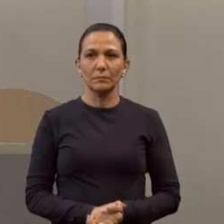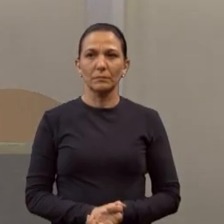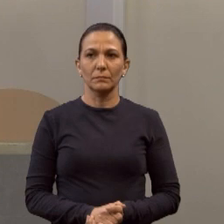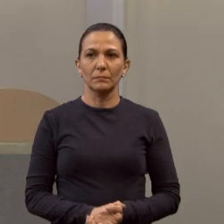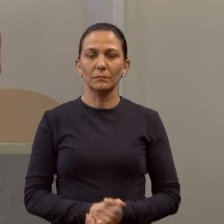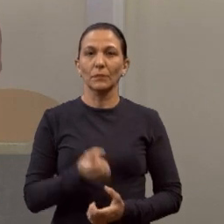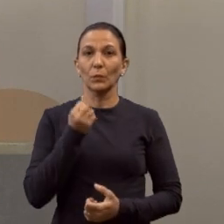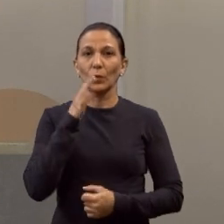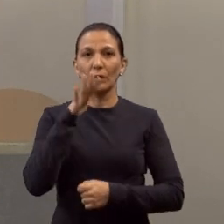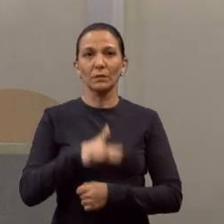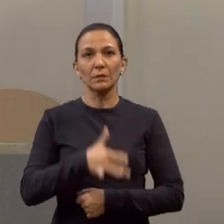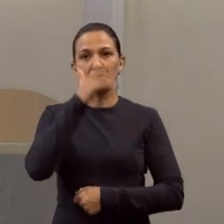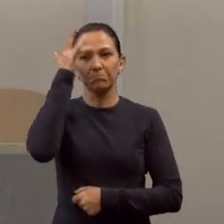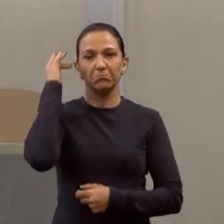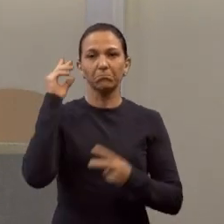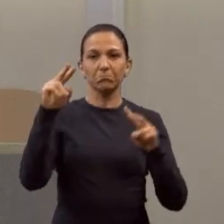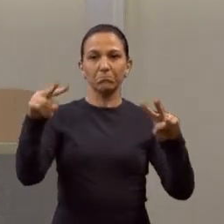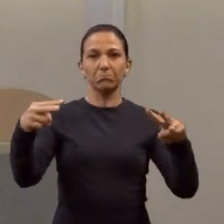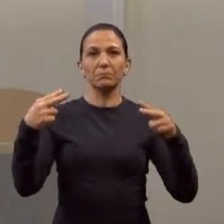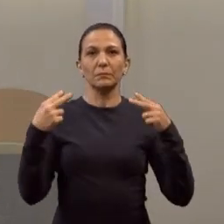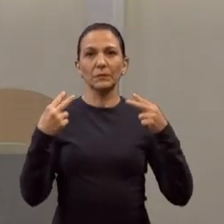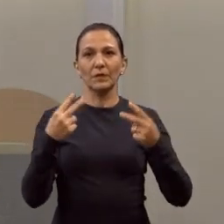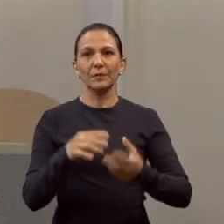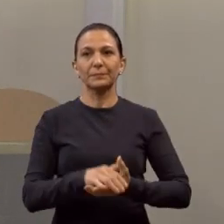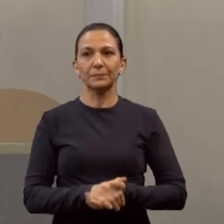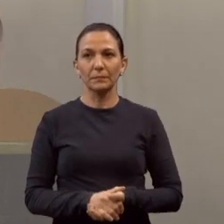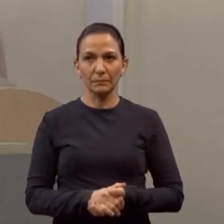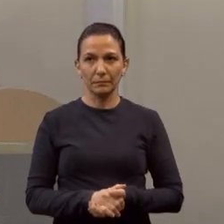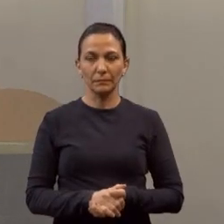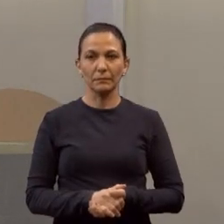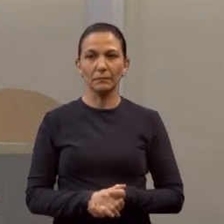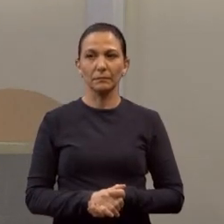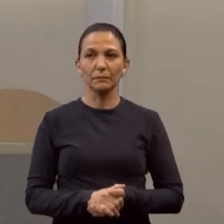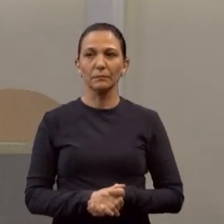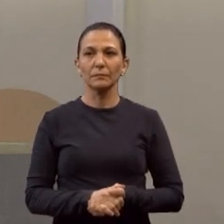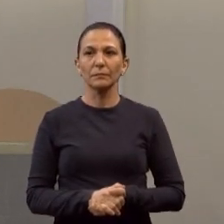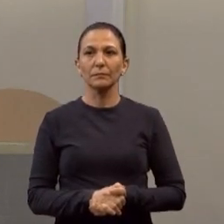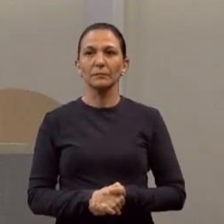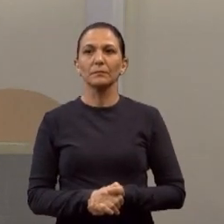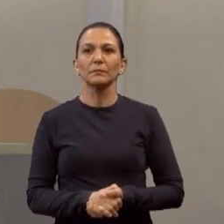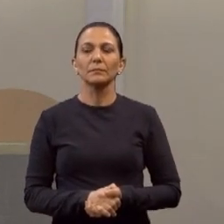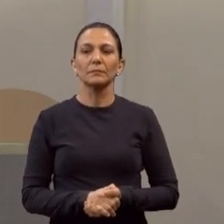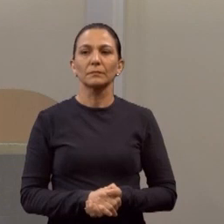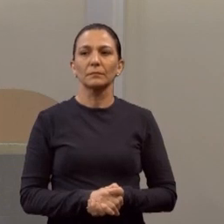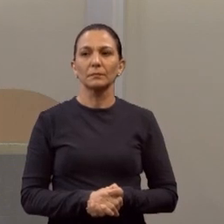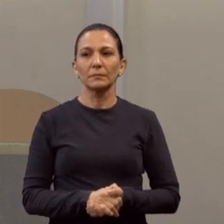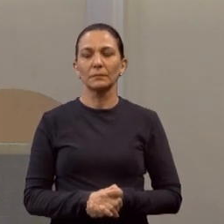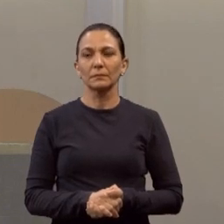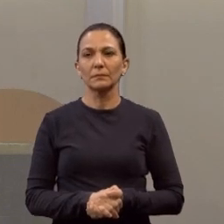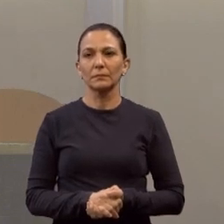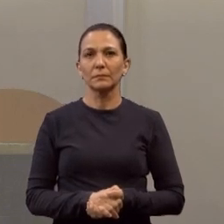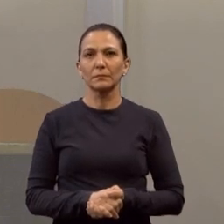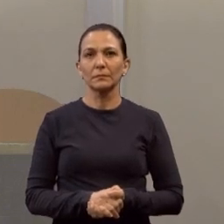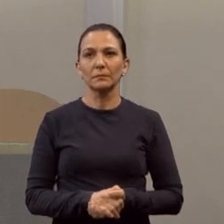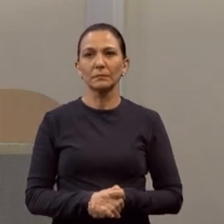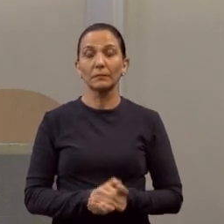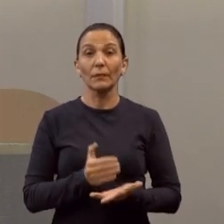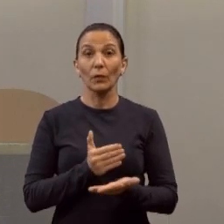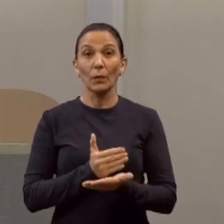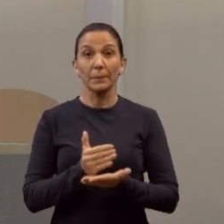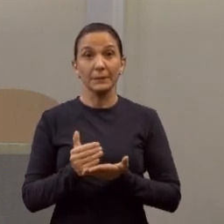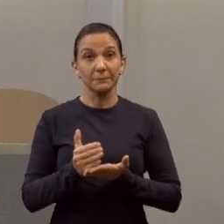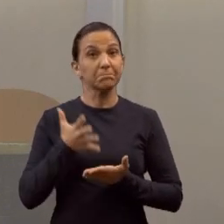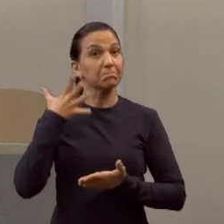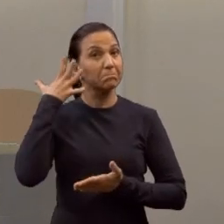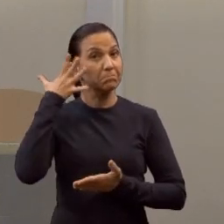Boa tarde a todos, todos os assistentes, todos os que estão no Plenário, os vereadores. Queria começar